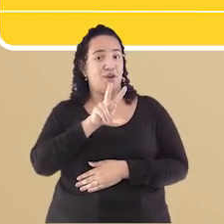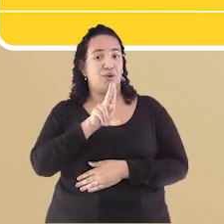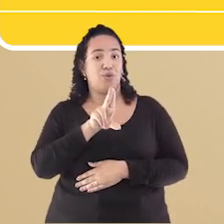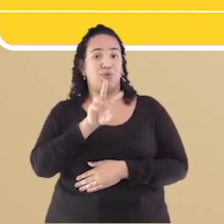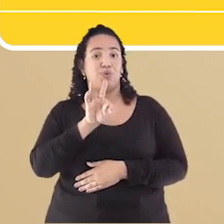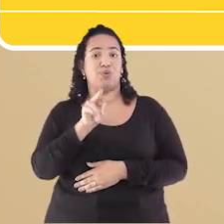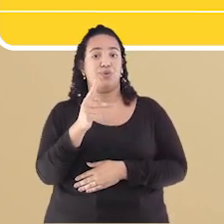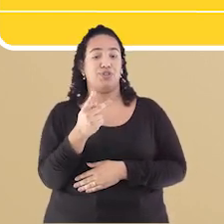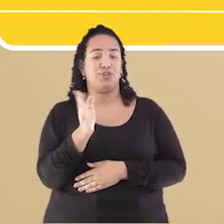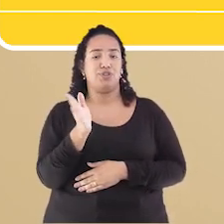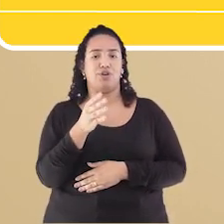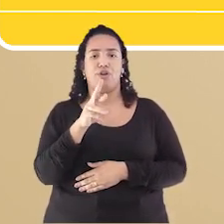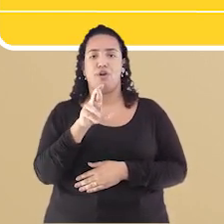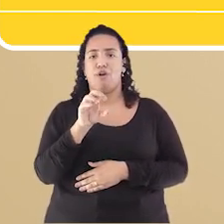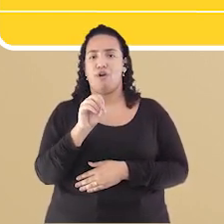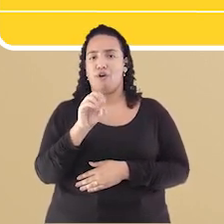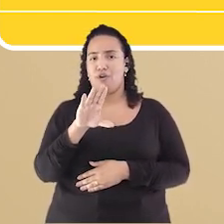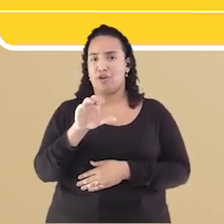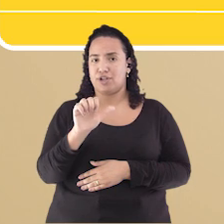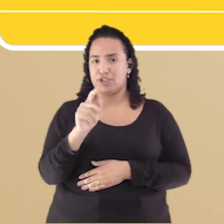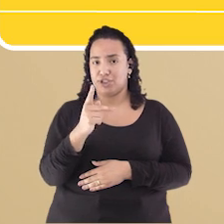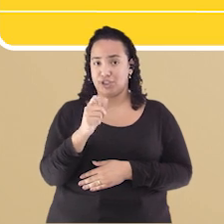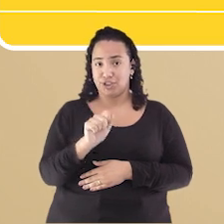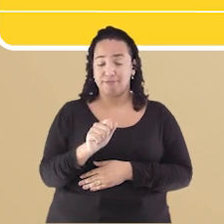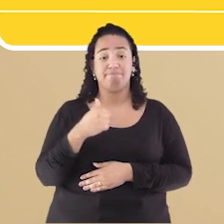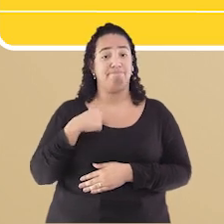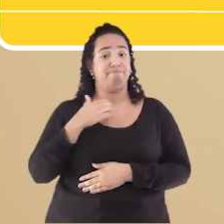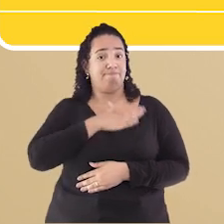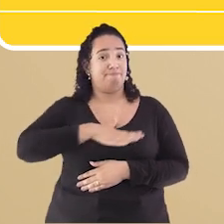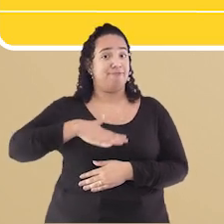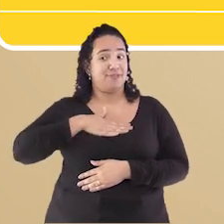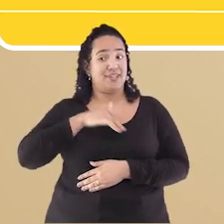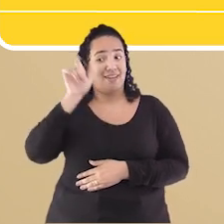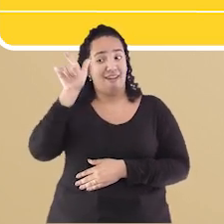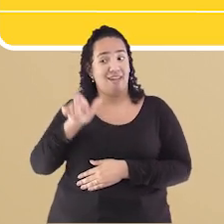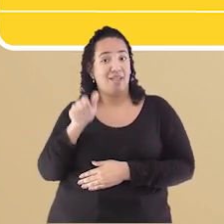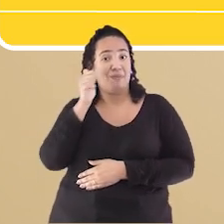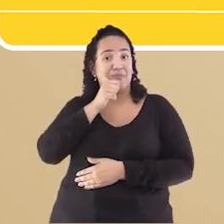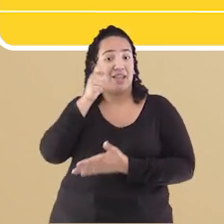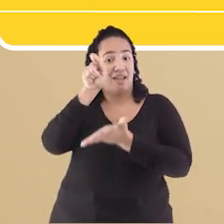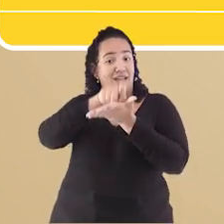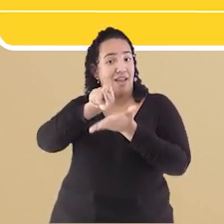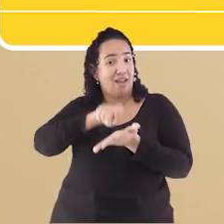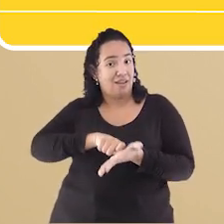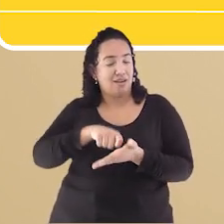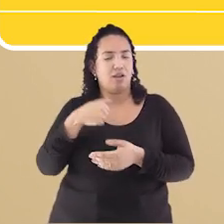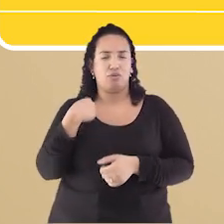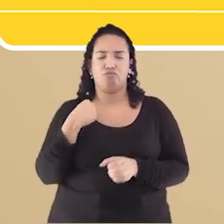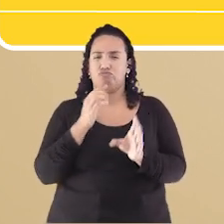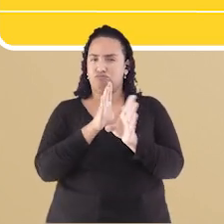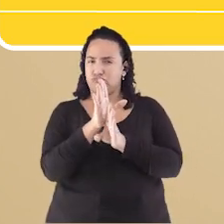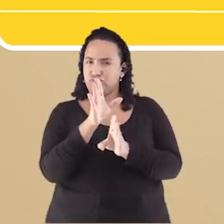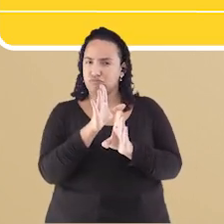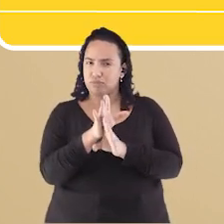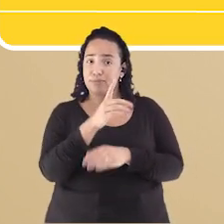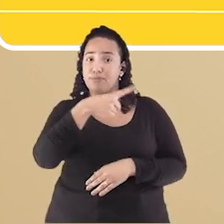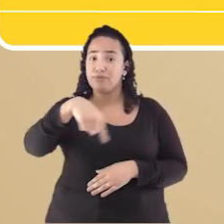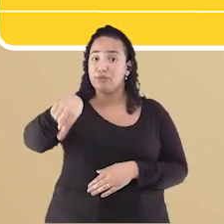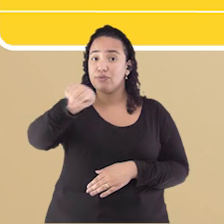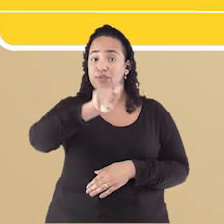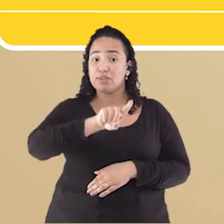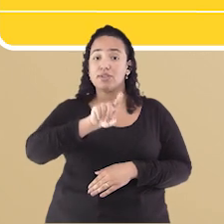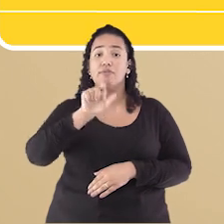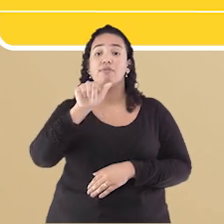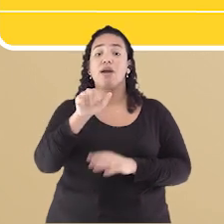Rocha Eu gosto muito de ler os livros escritos por ela Te dou um conselho Vá o